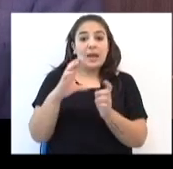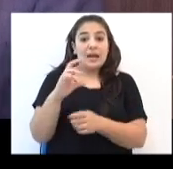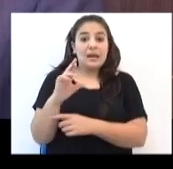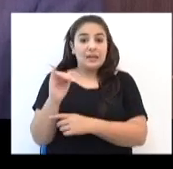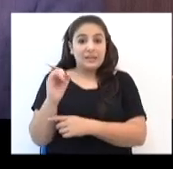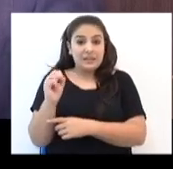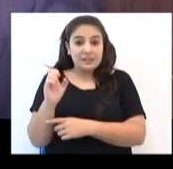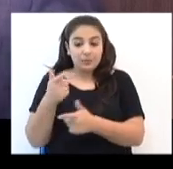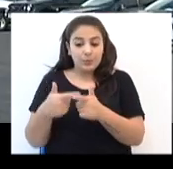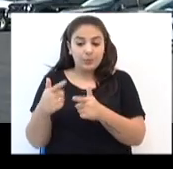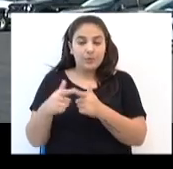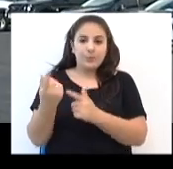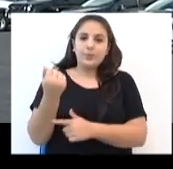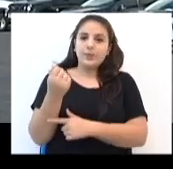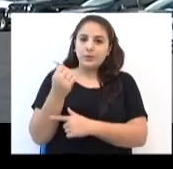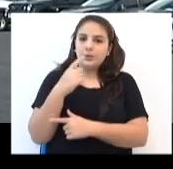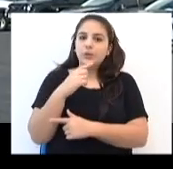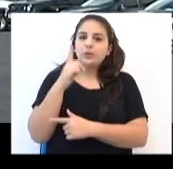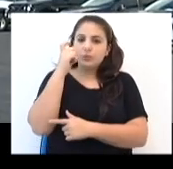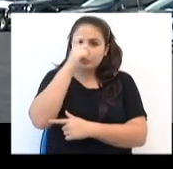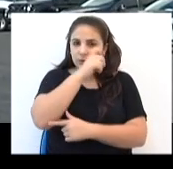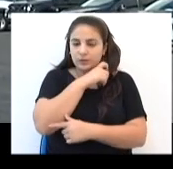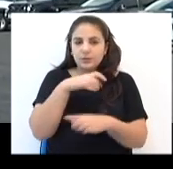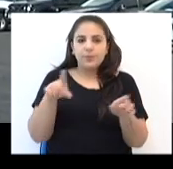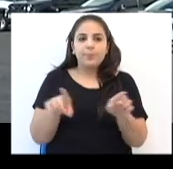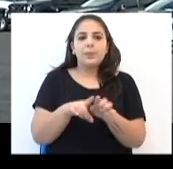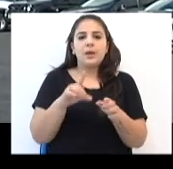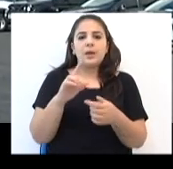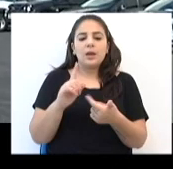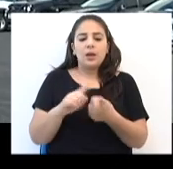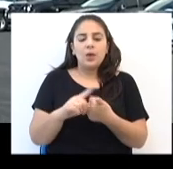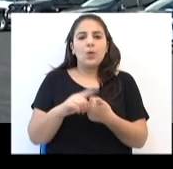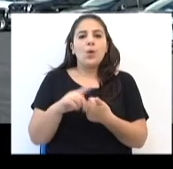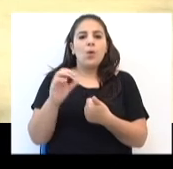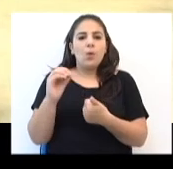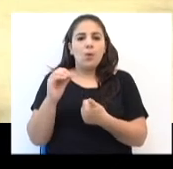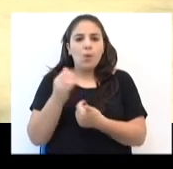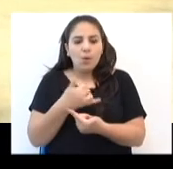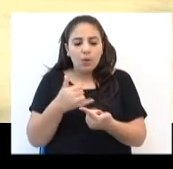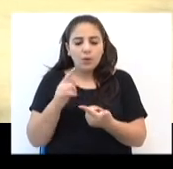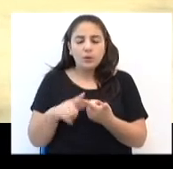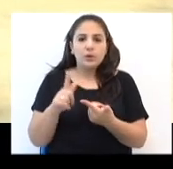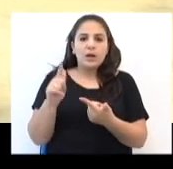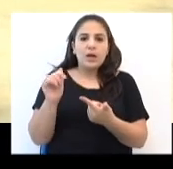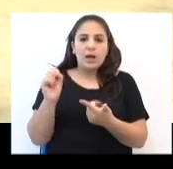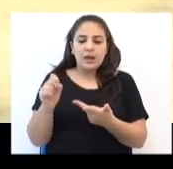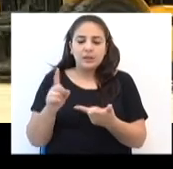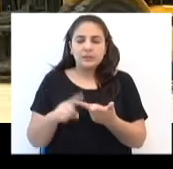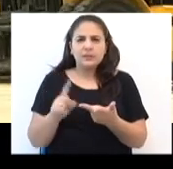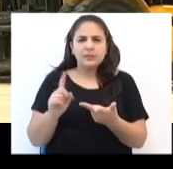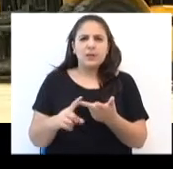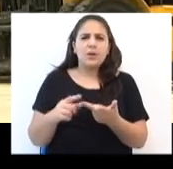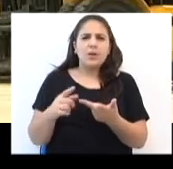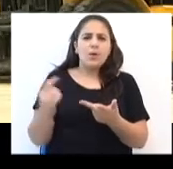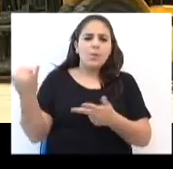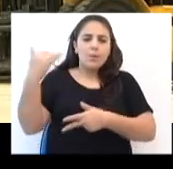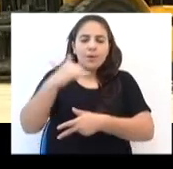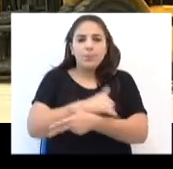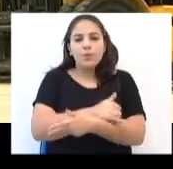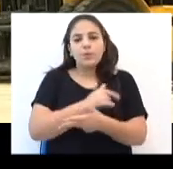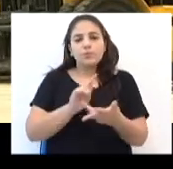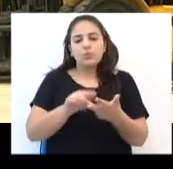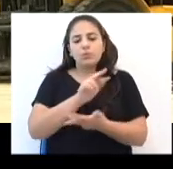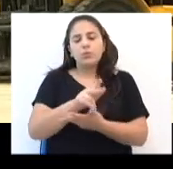generalizada. Os investimentos em infraestrutura, em óleo e gás, em refinarias, em estradas, em portos,